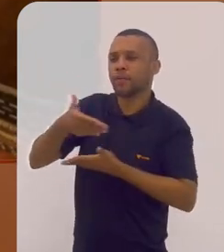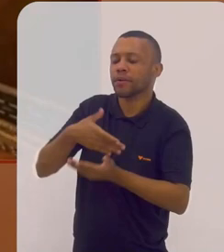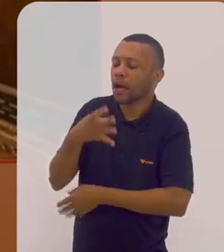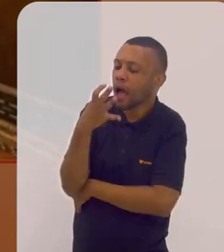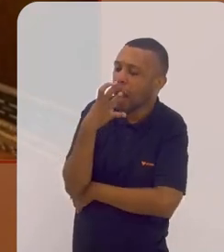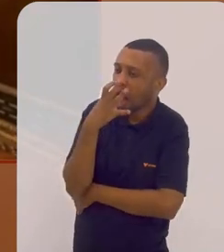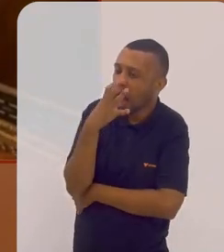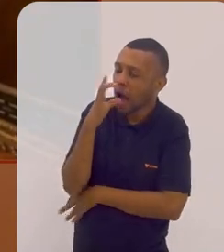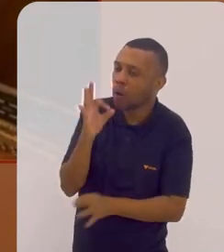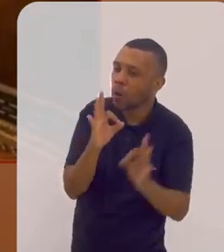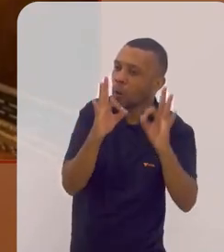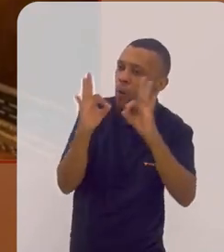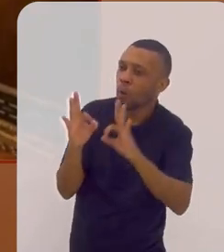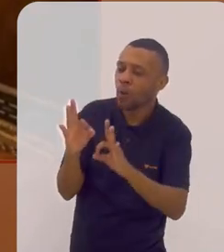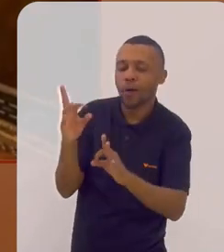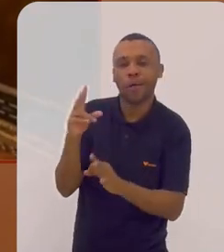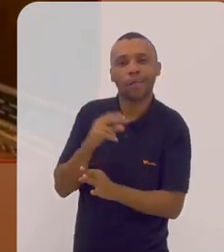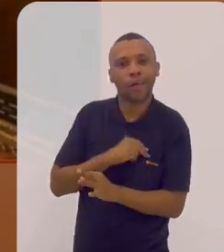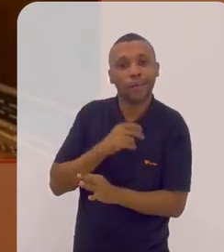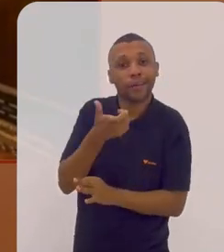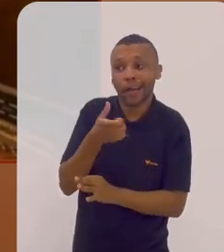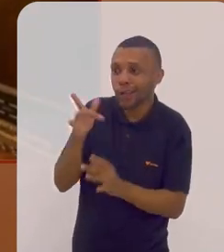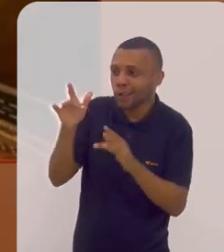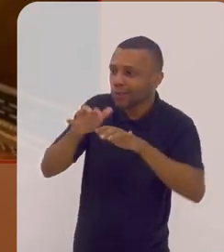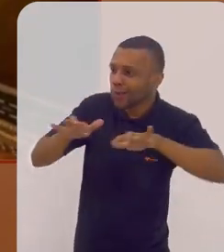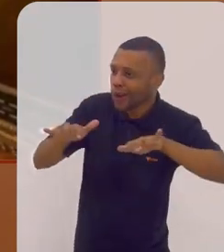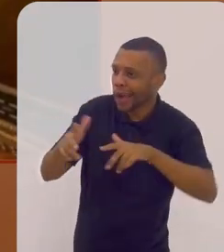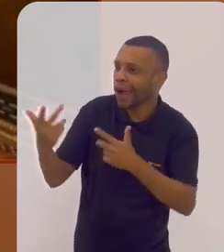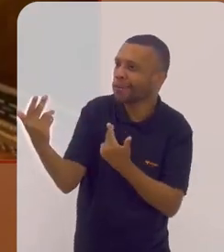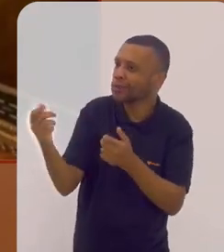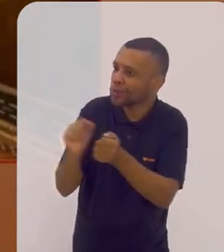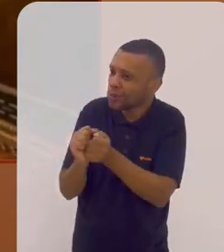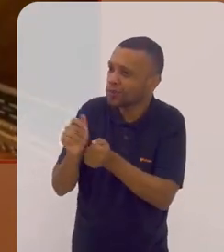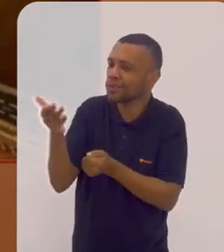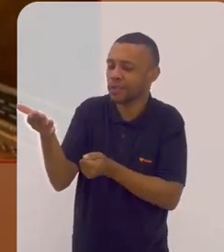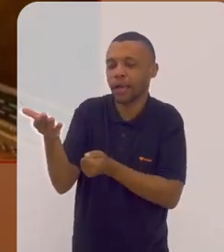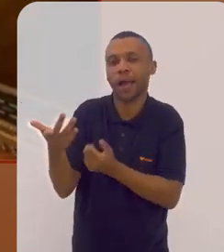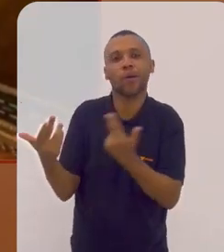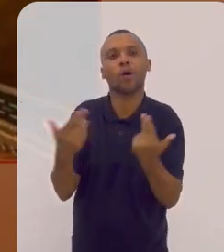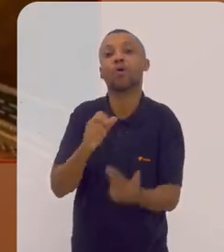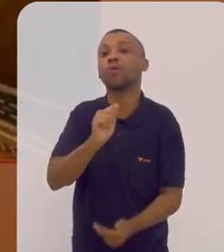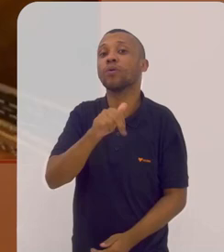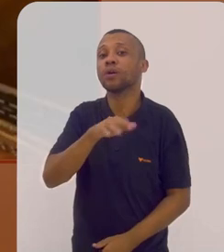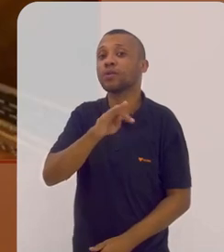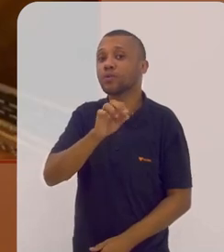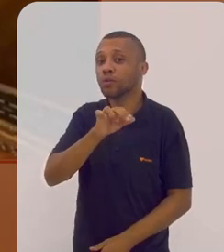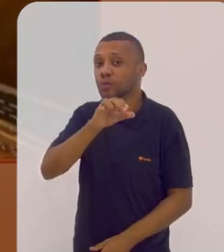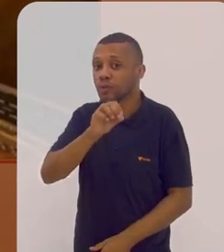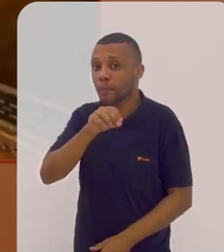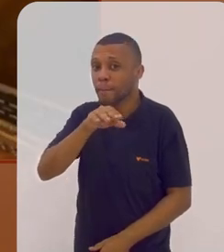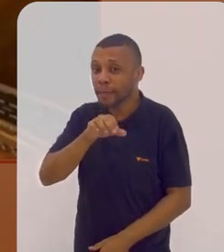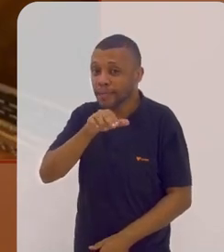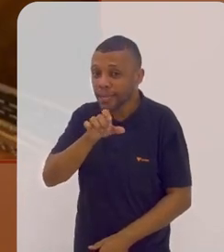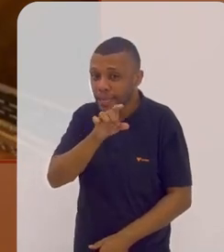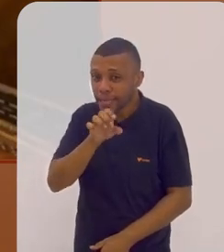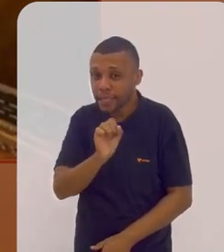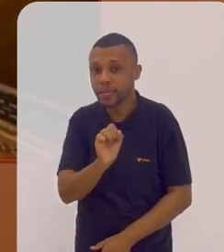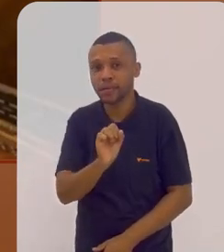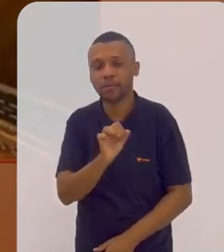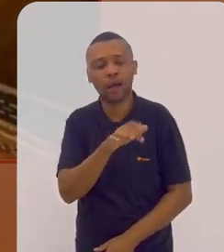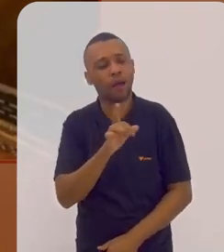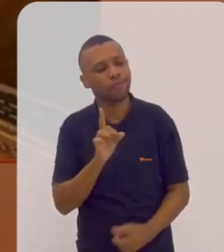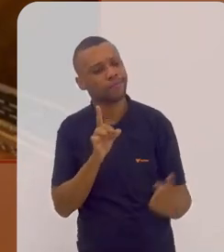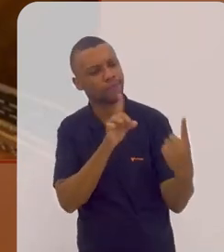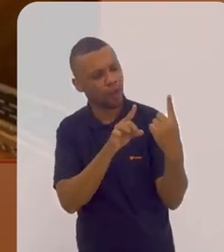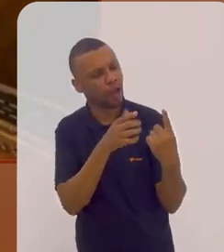ou assiste um músico e diz quero tocar com você foi o eu fiz com o Antônio Menezes né eu cheguei pro Antônio e falei quero tocar com você